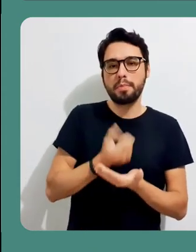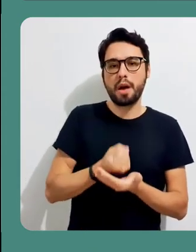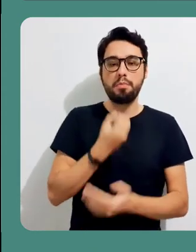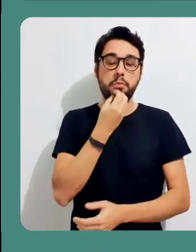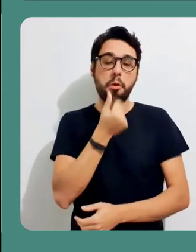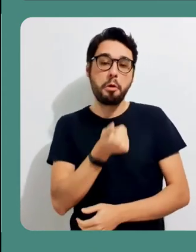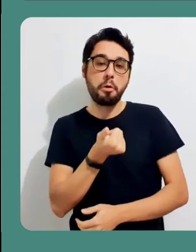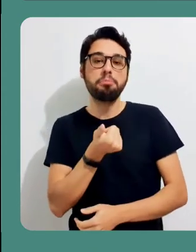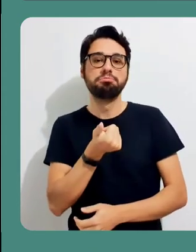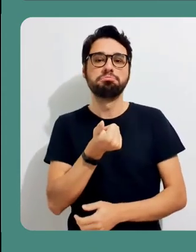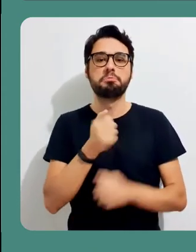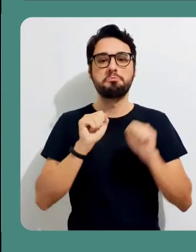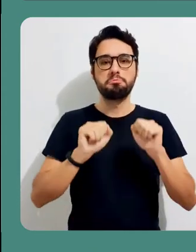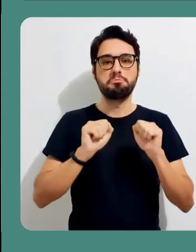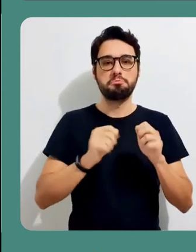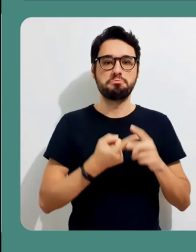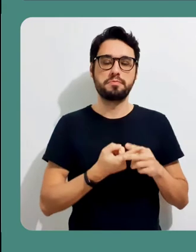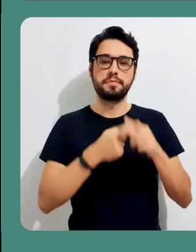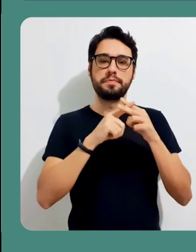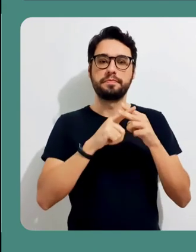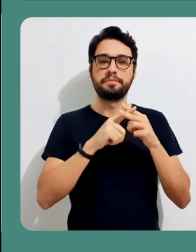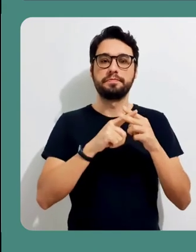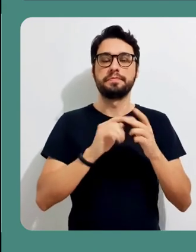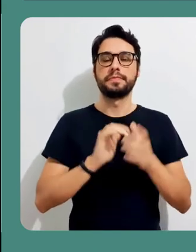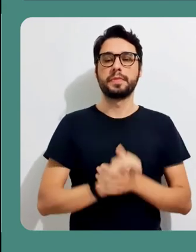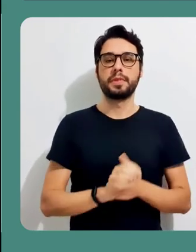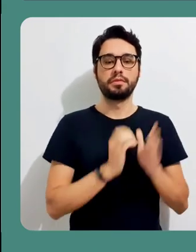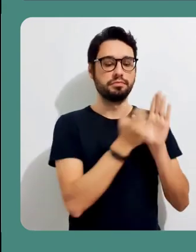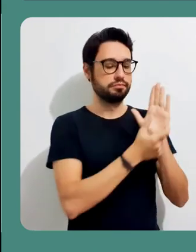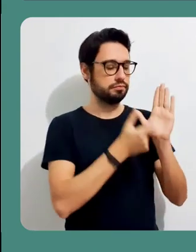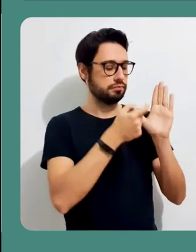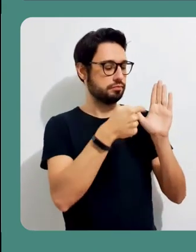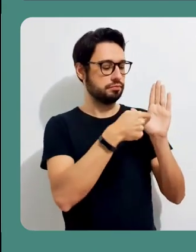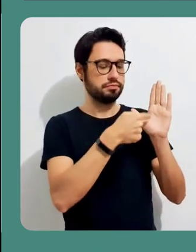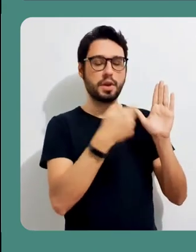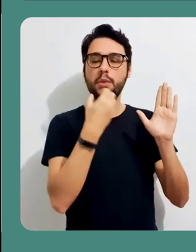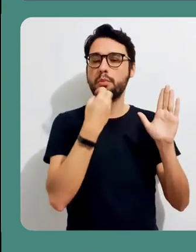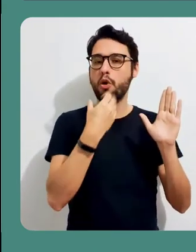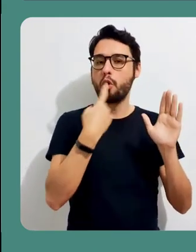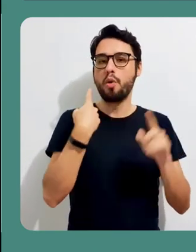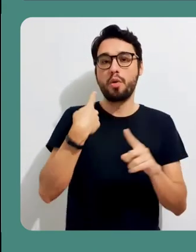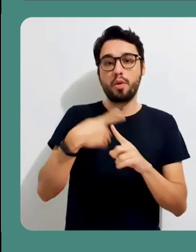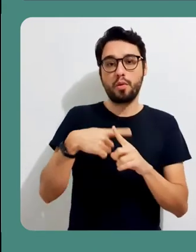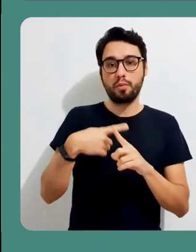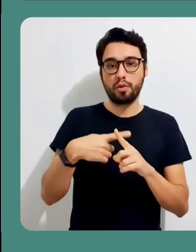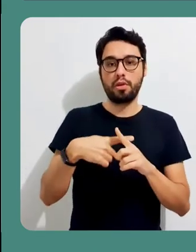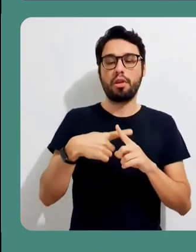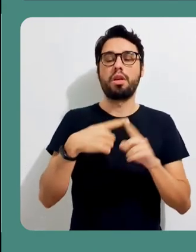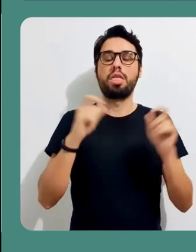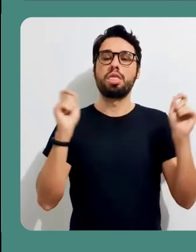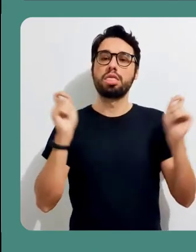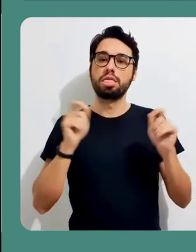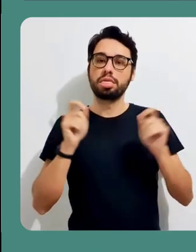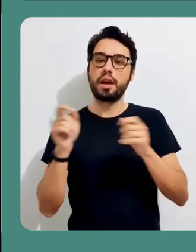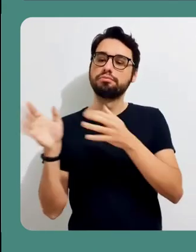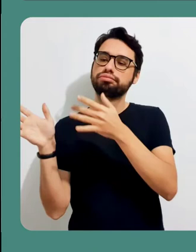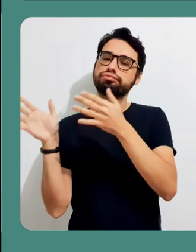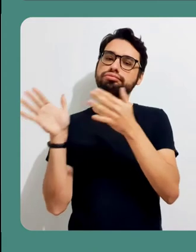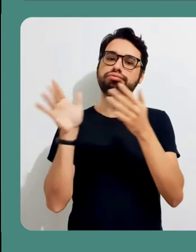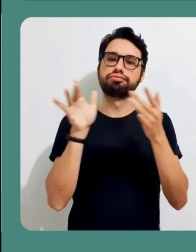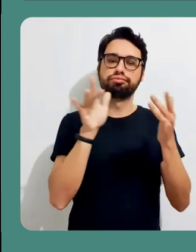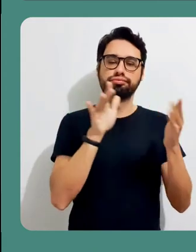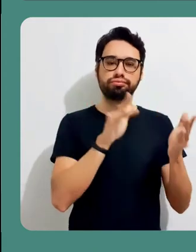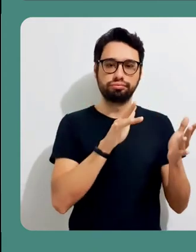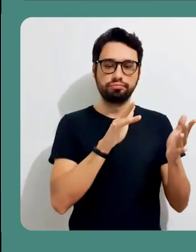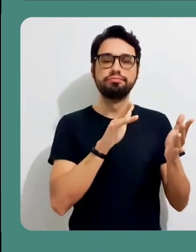correto, se a captura de tela está adequada e assim por diante. A grande vantagem do Screencast é que este Recording